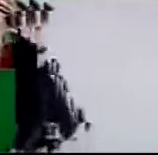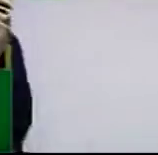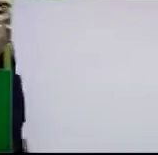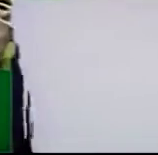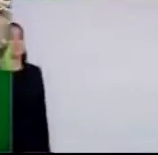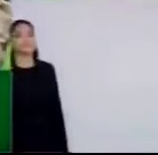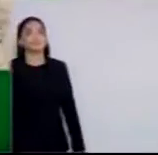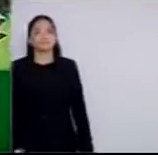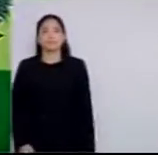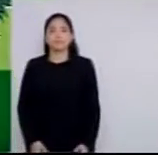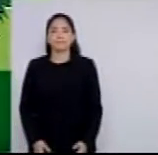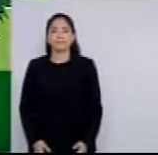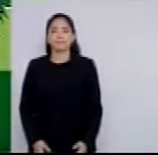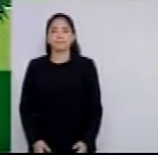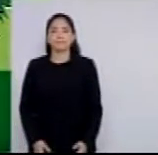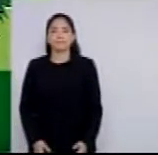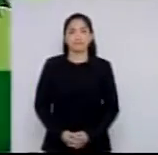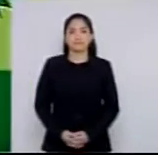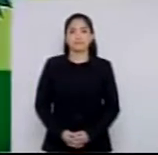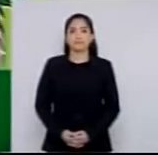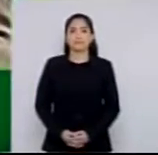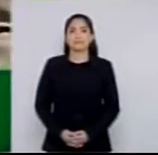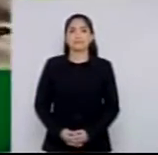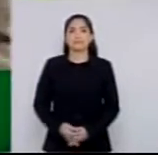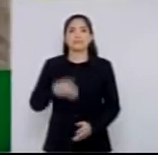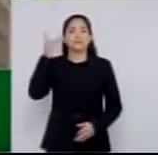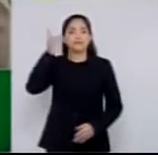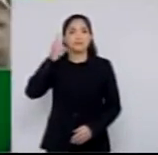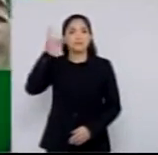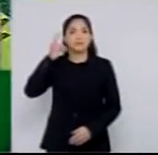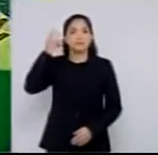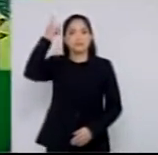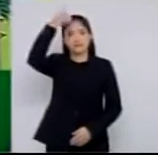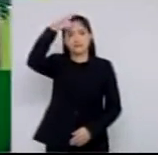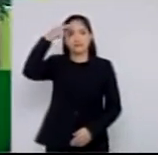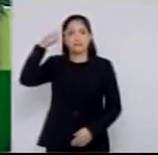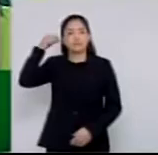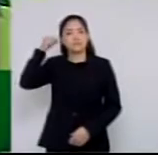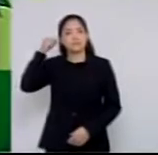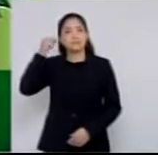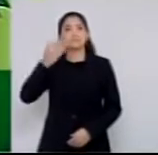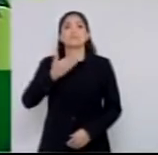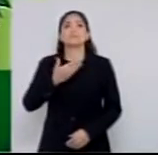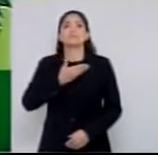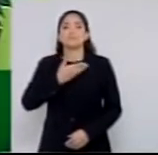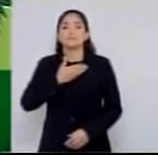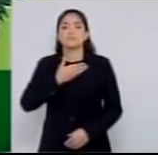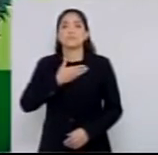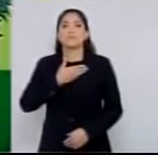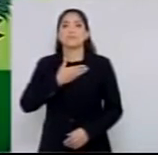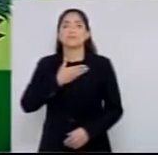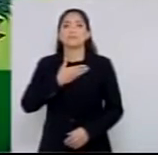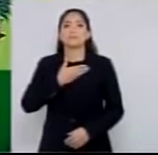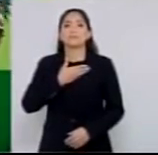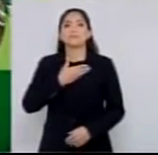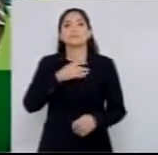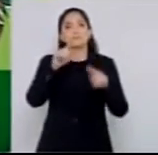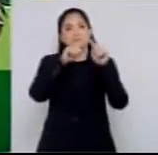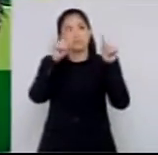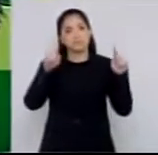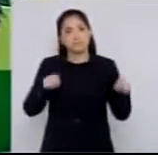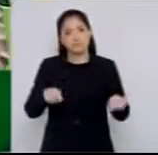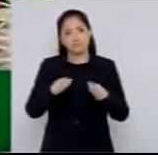Deputados, senhora deputada, disse que está aqui presente também, aos colegas da imprensa, aos funcionários dessa casa